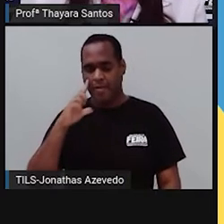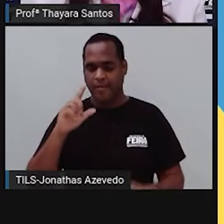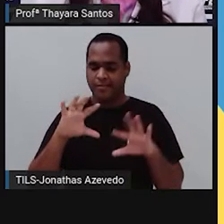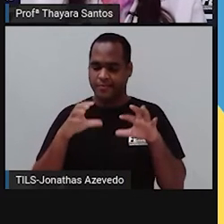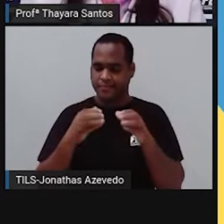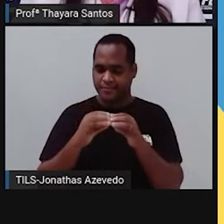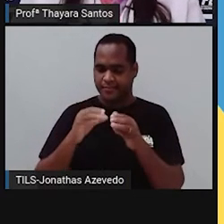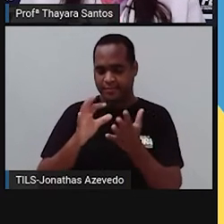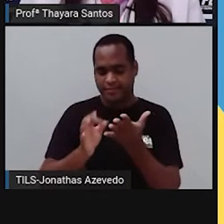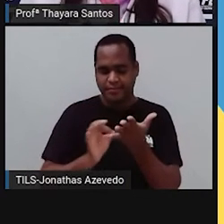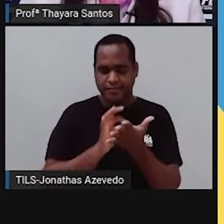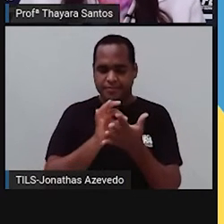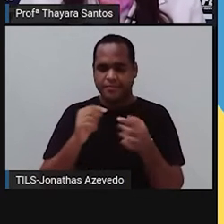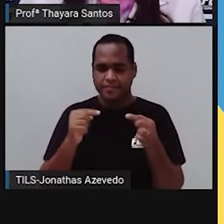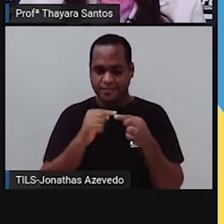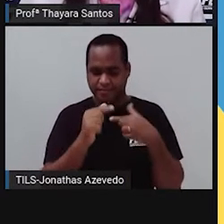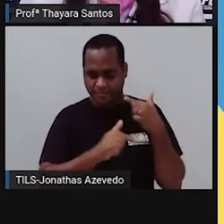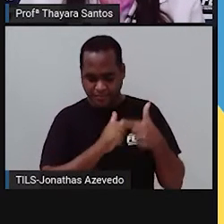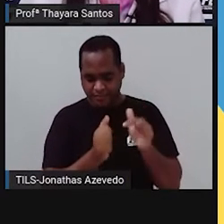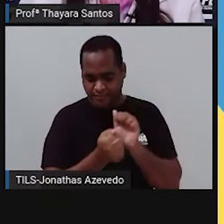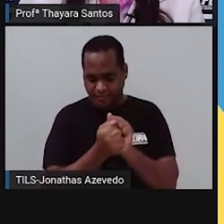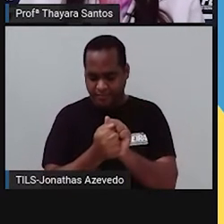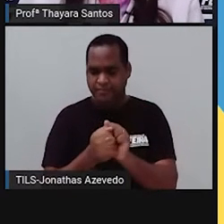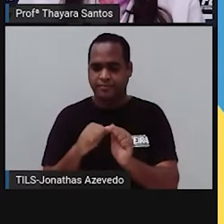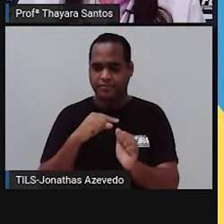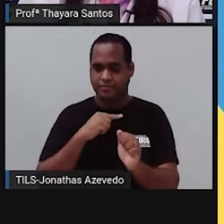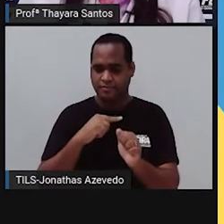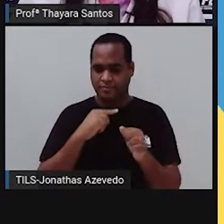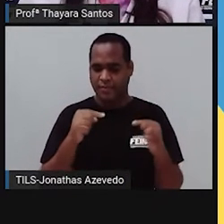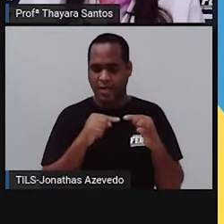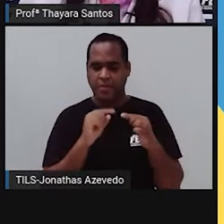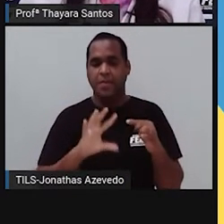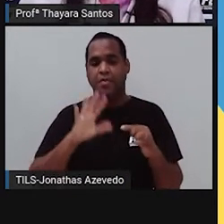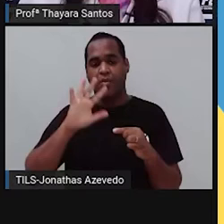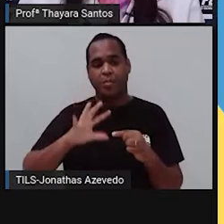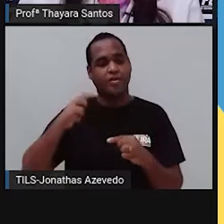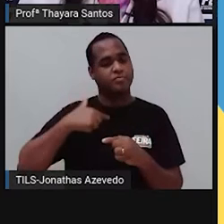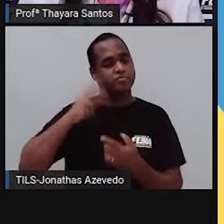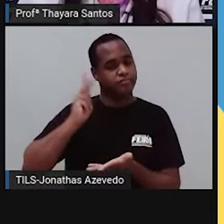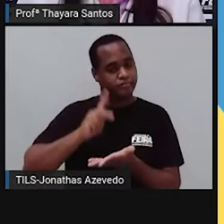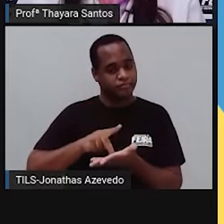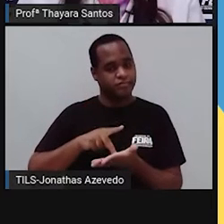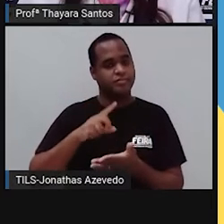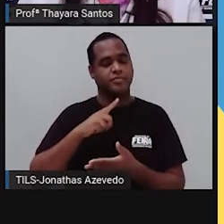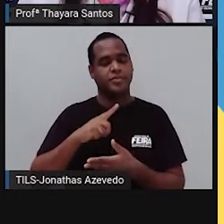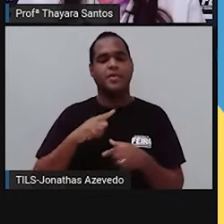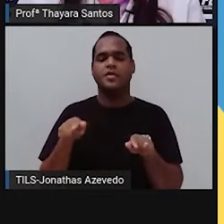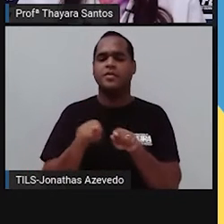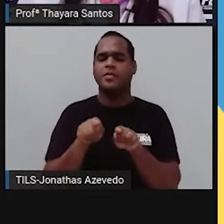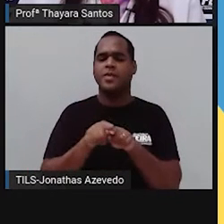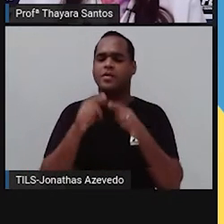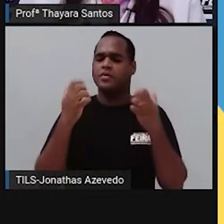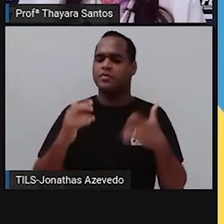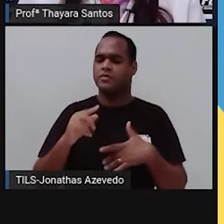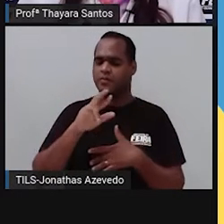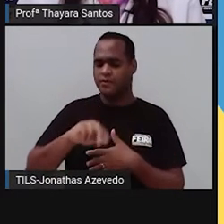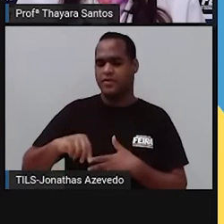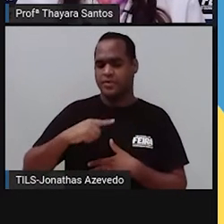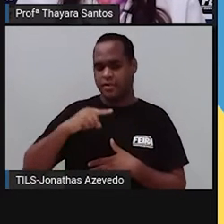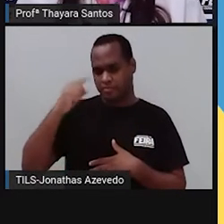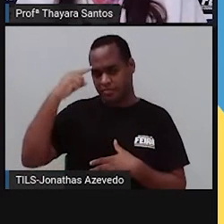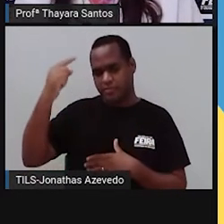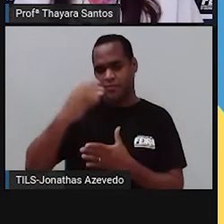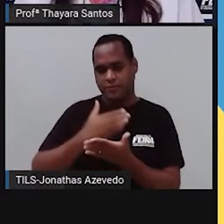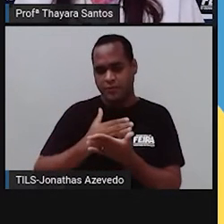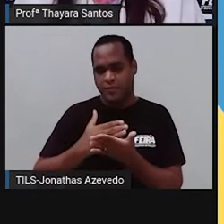de células, como eu já falei, que vão trabalhar juntas ali para realizar alguma função específica. E são eles que vão dar origem